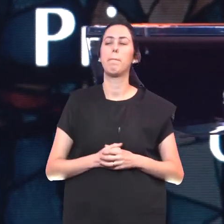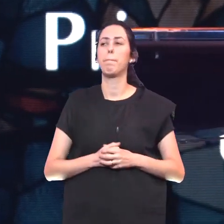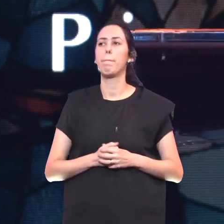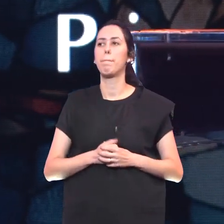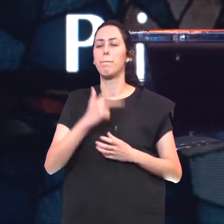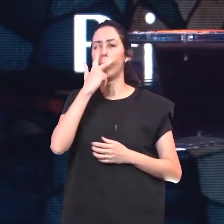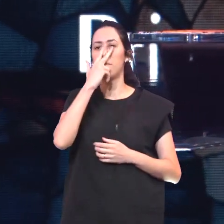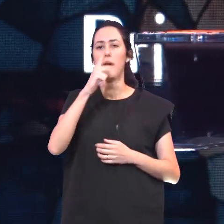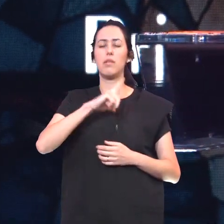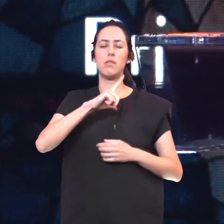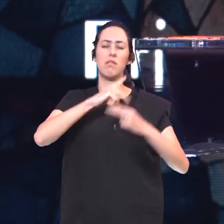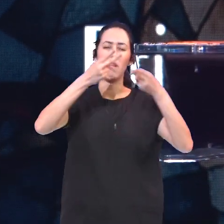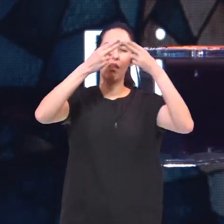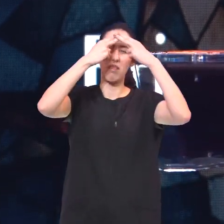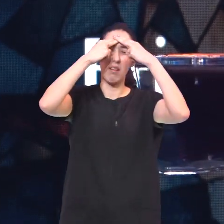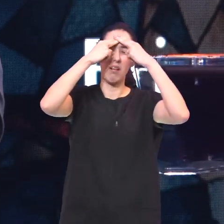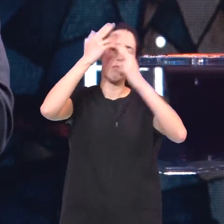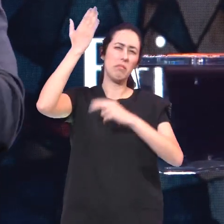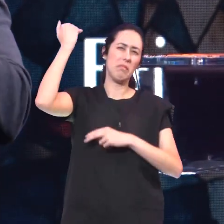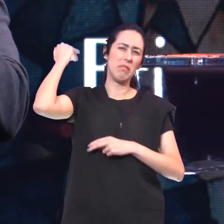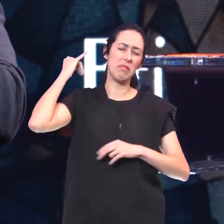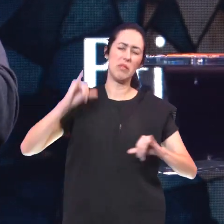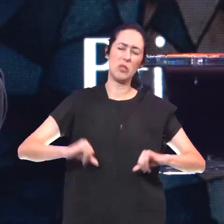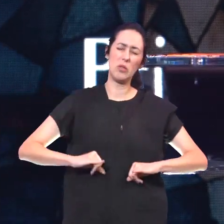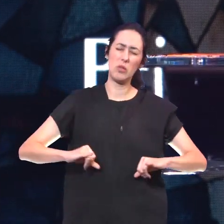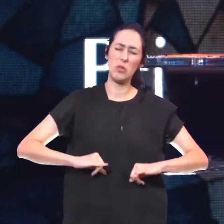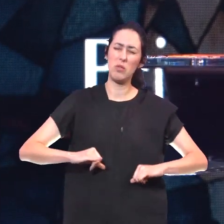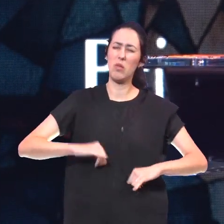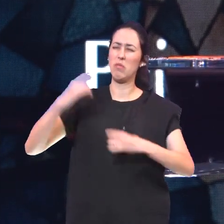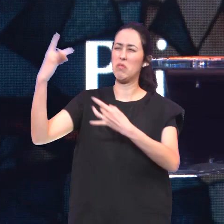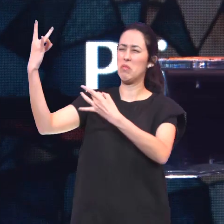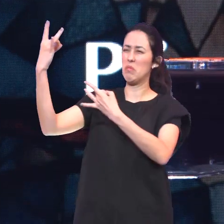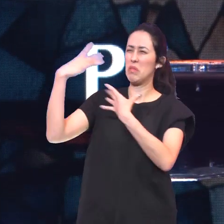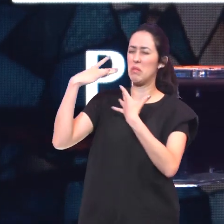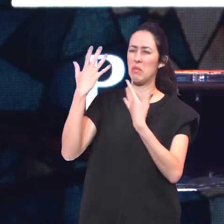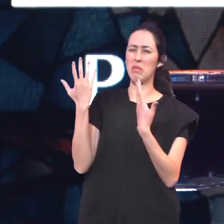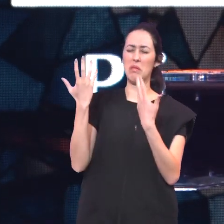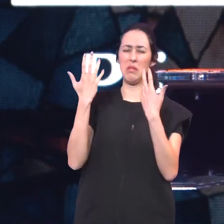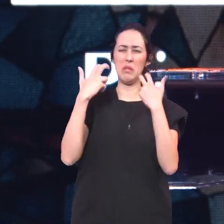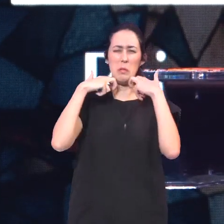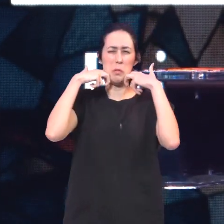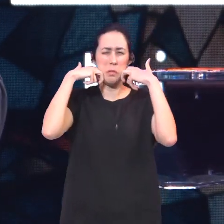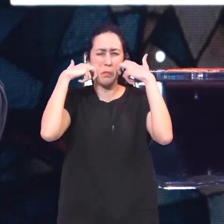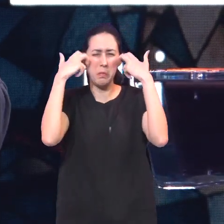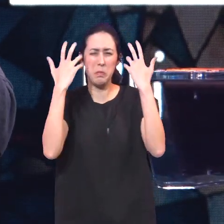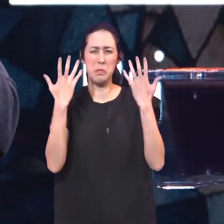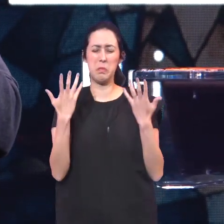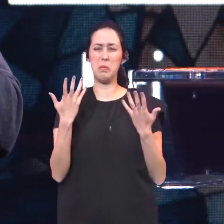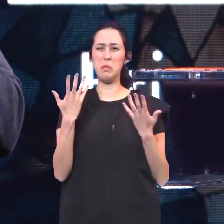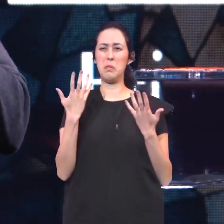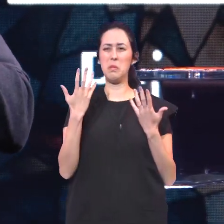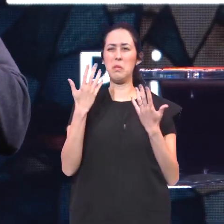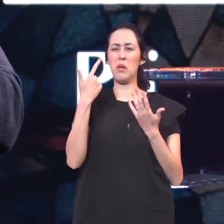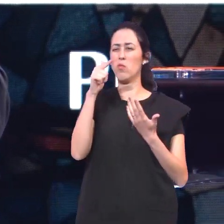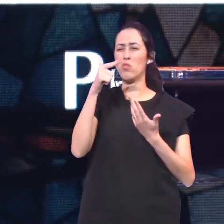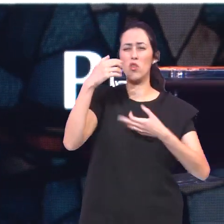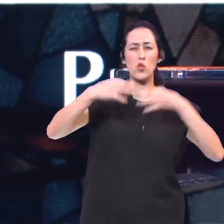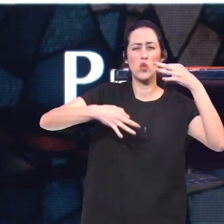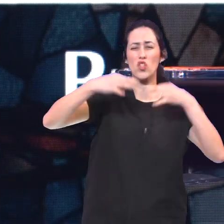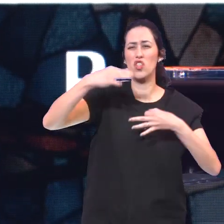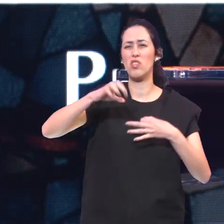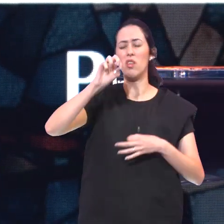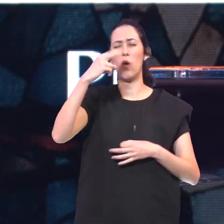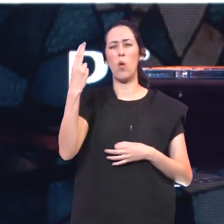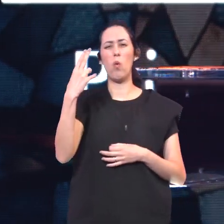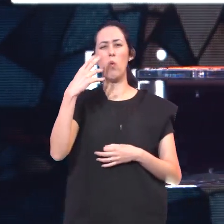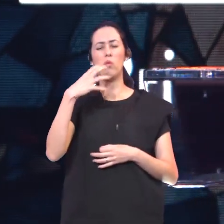Abandono Humilhação Injustiça Por feridas